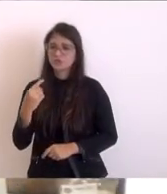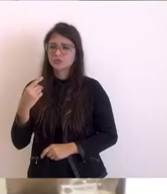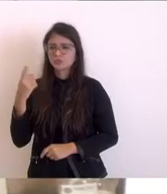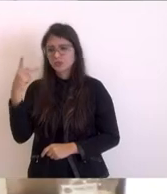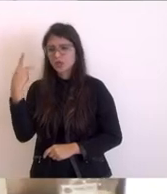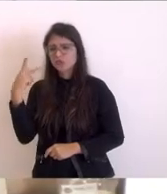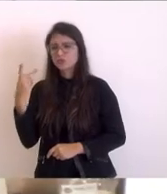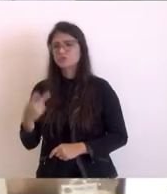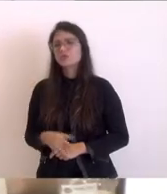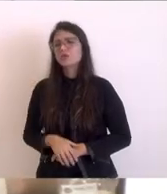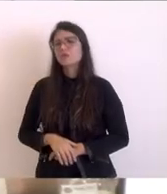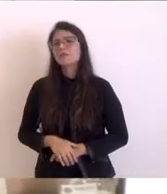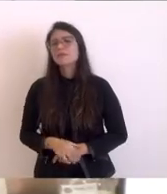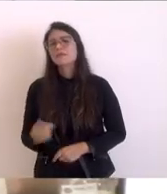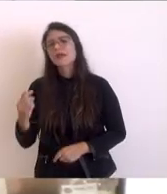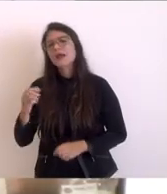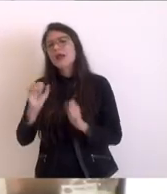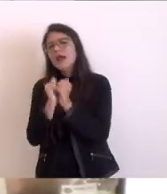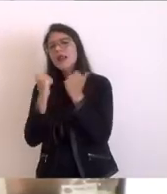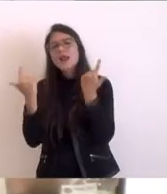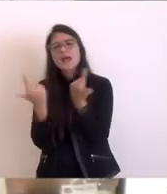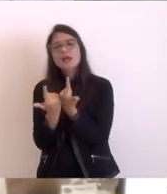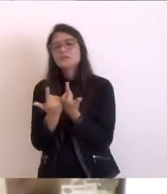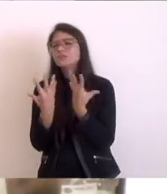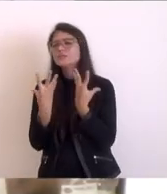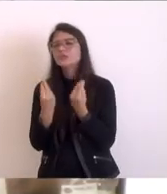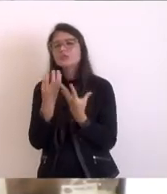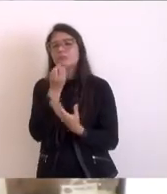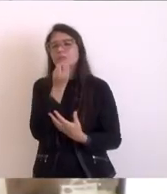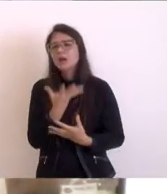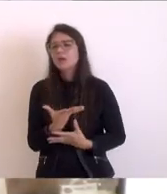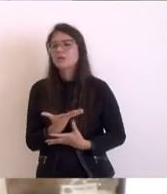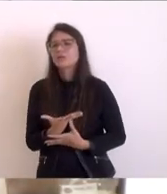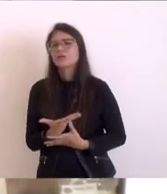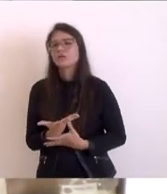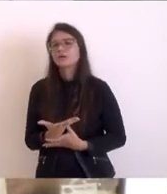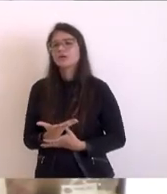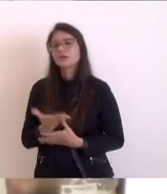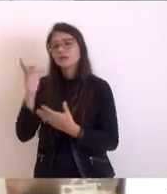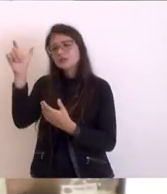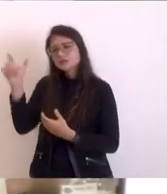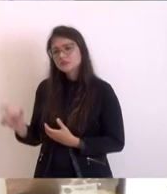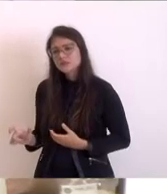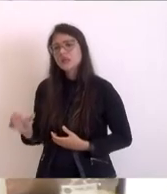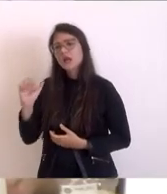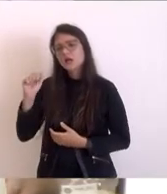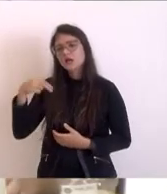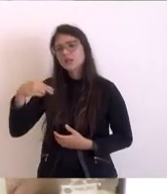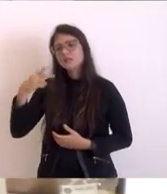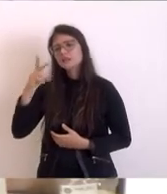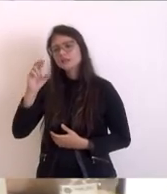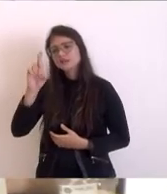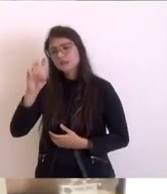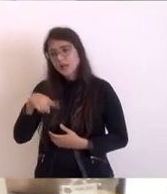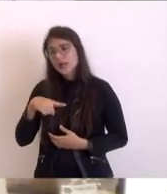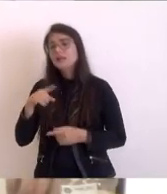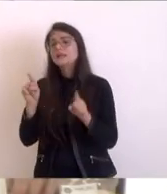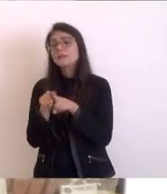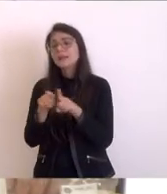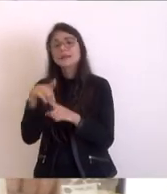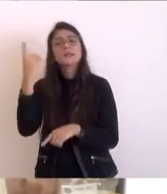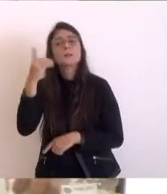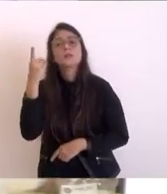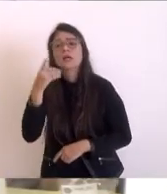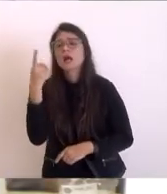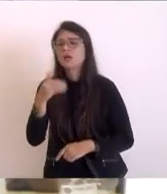a LERJ tem sido um elemento fundamental, catalisador, na figura do presidente, mas do conjunto de deputados que têm se dedicado